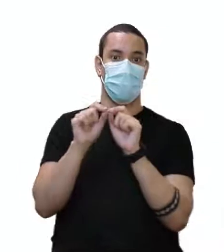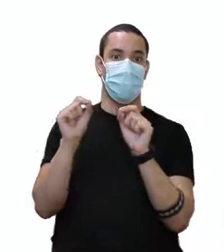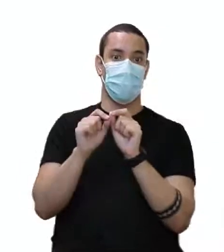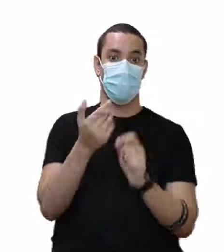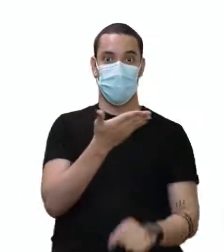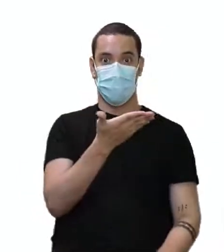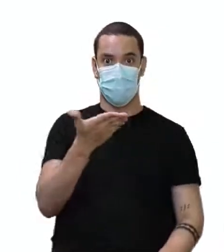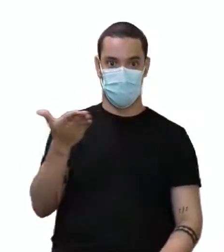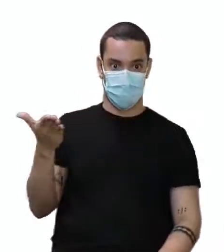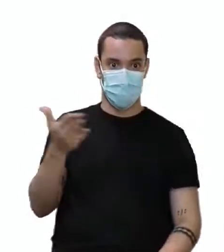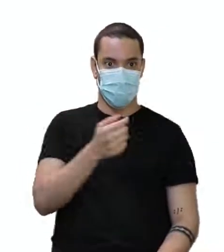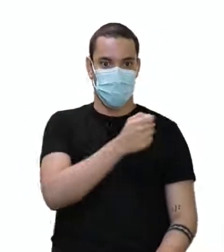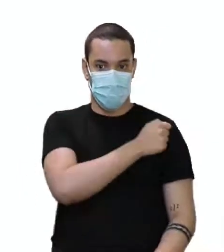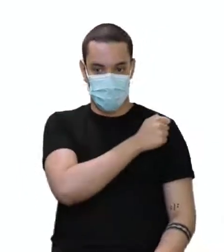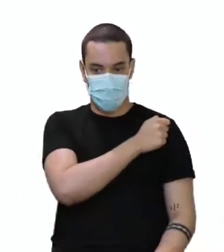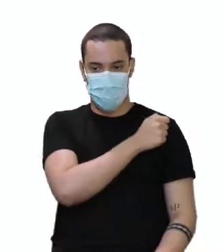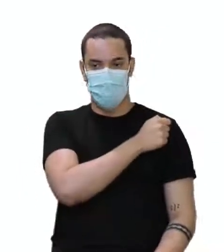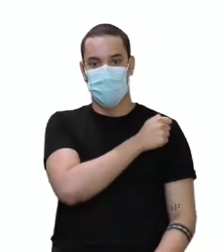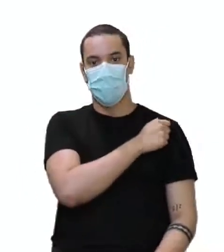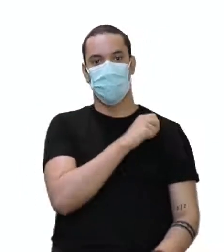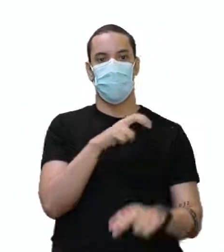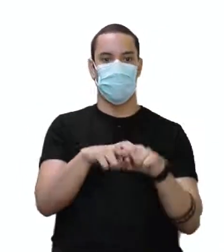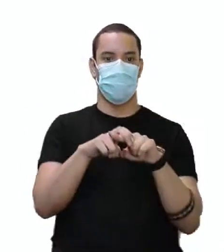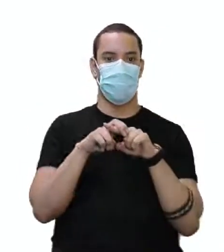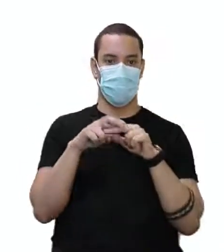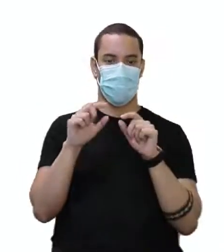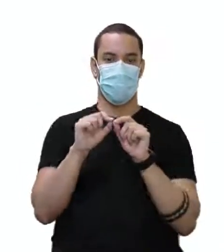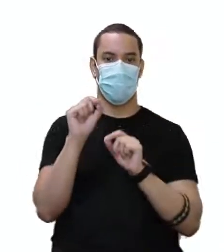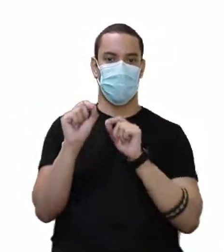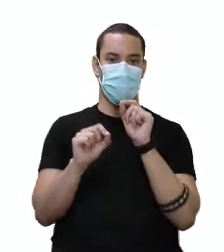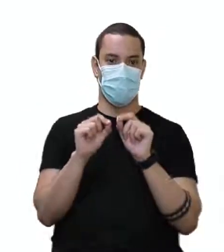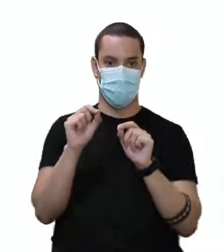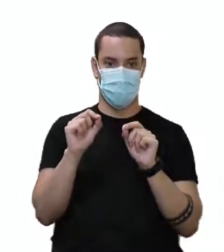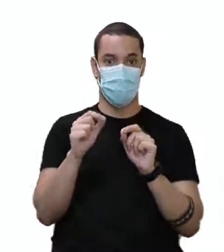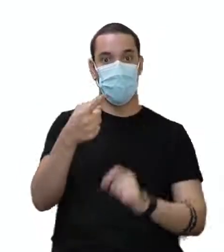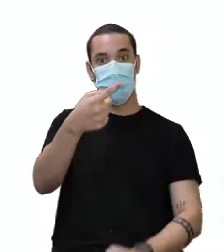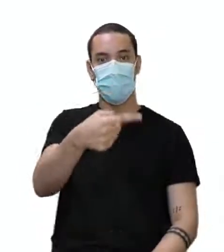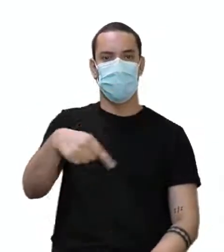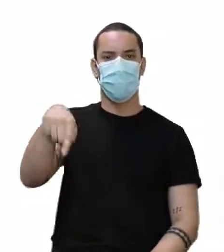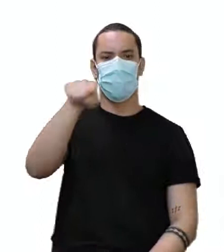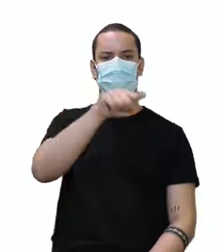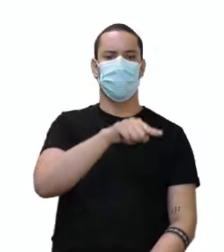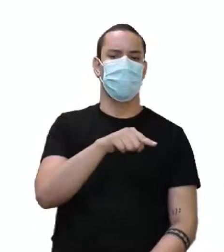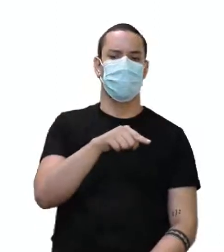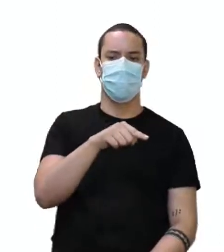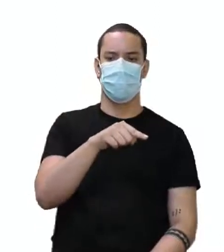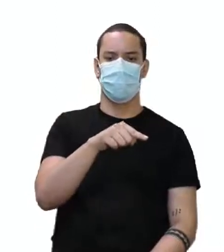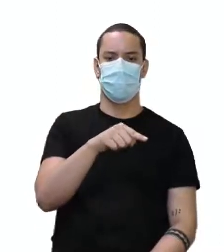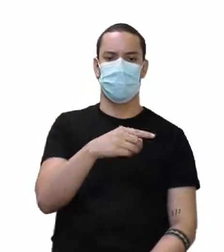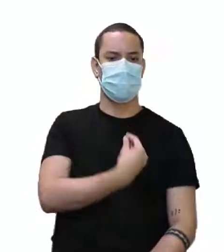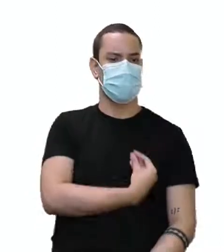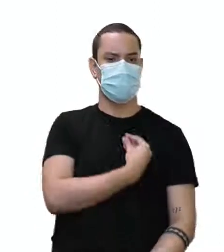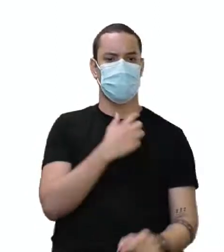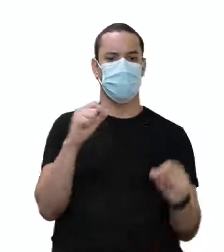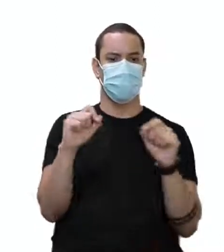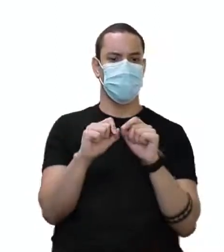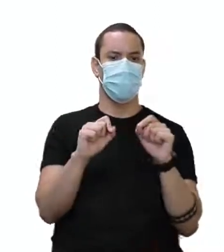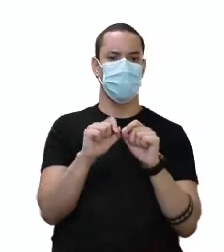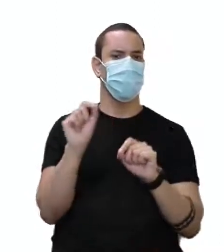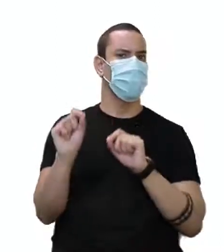vocês, alunos. Então, what were you doing? O que vocês estavam